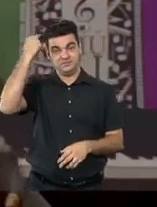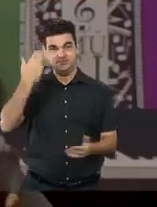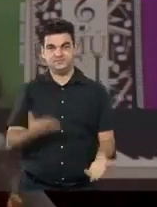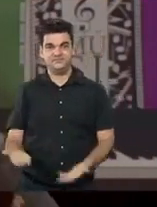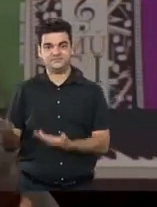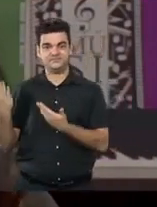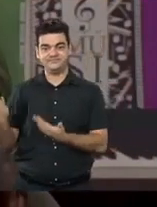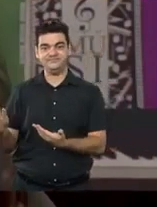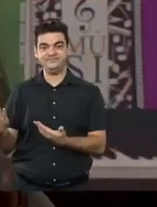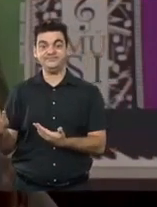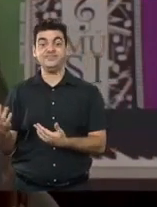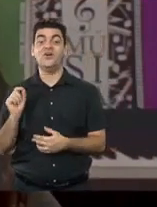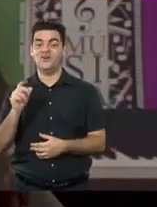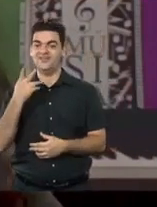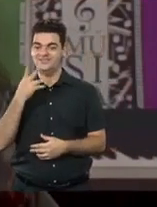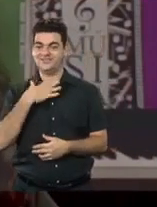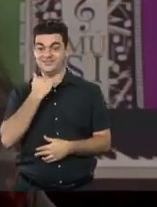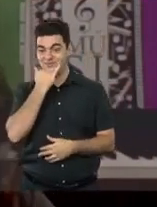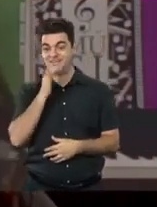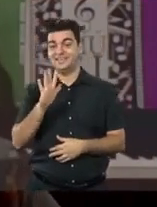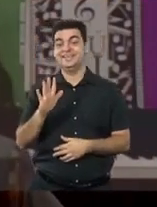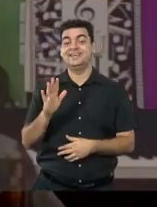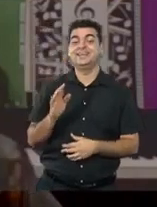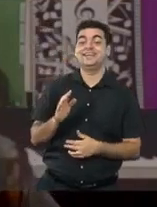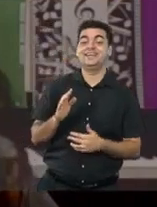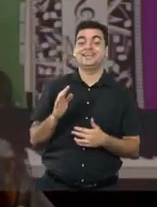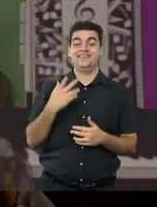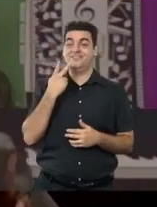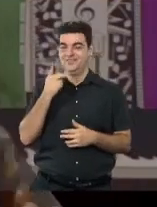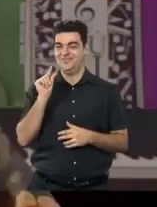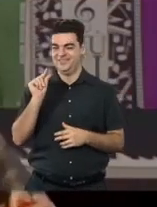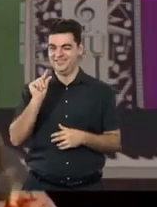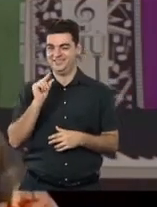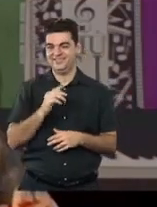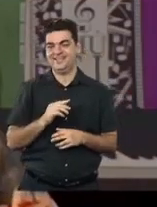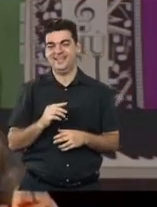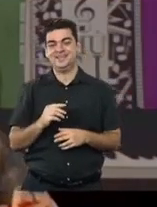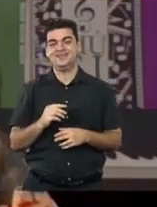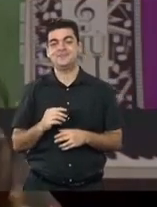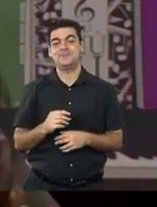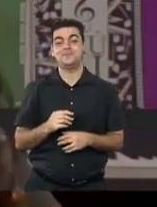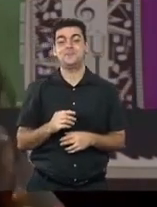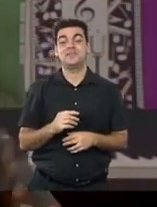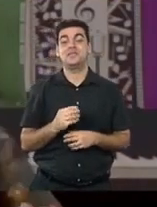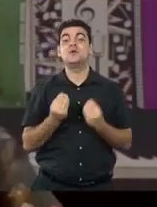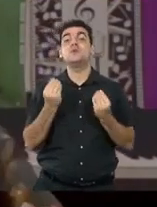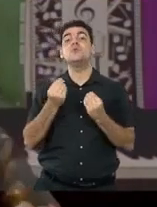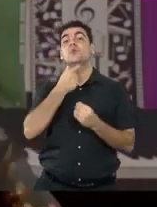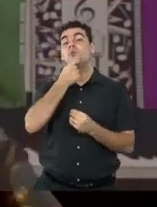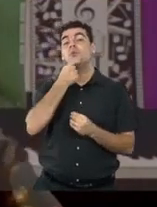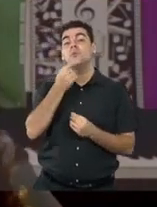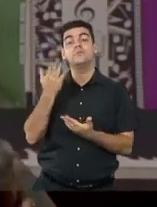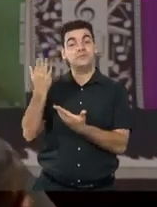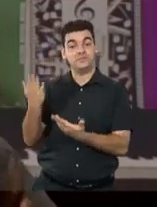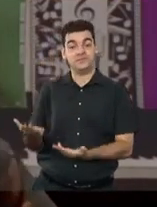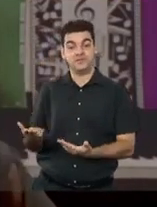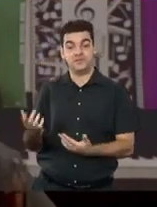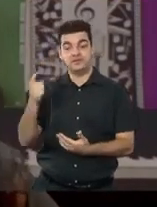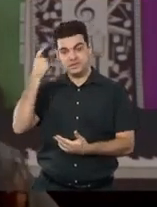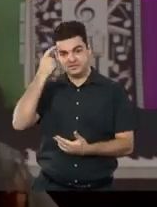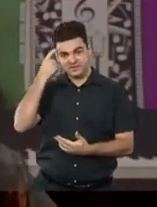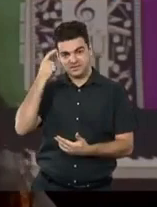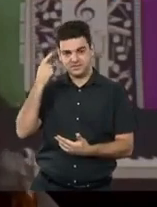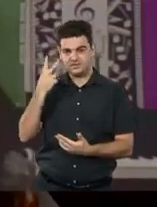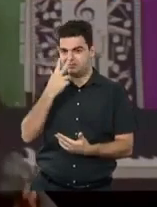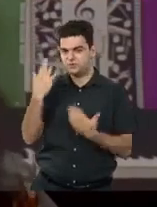Roberto Barroso. E aqui, ministro, eu vou pedir licença para quebrar o protocolo. Exemplo de homem, o senhor é um exemplo de homem que não